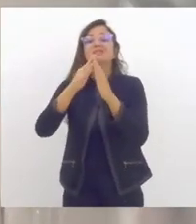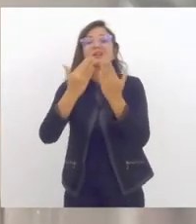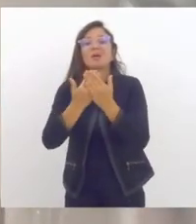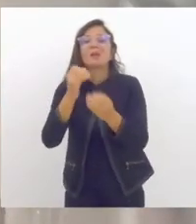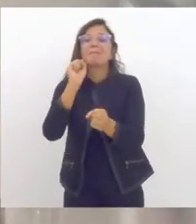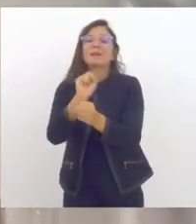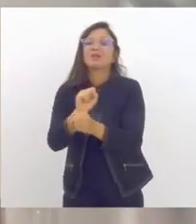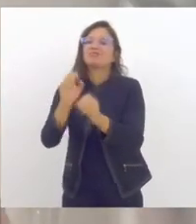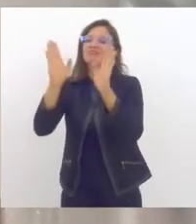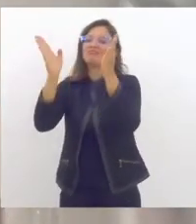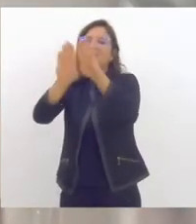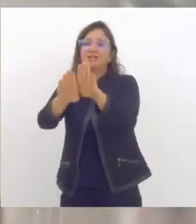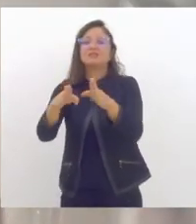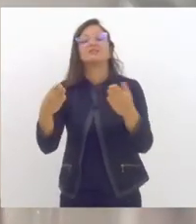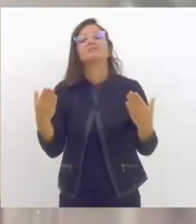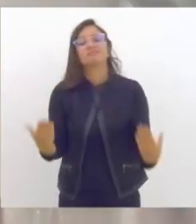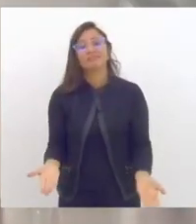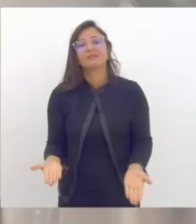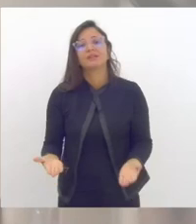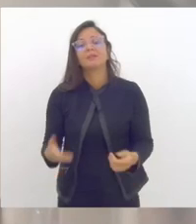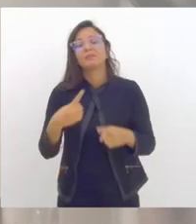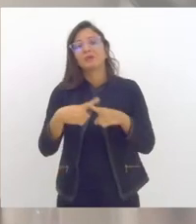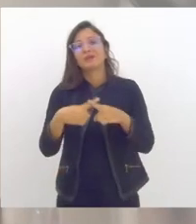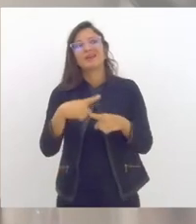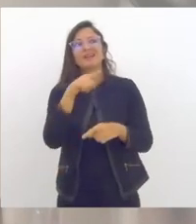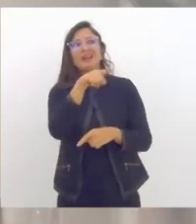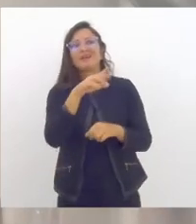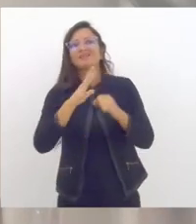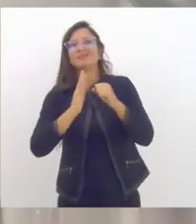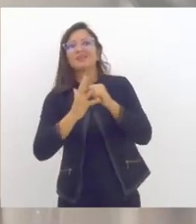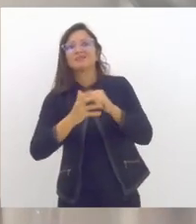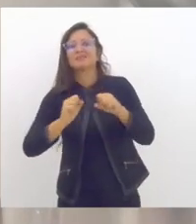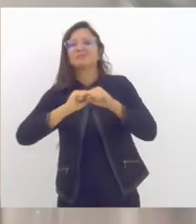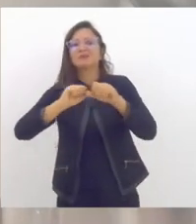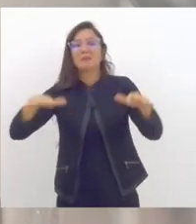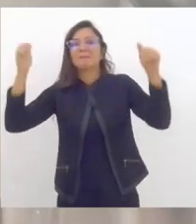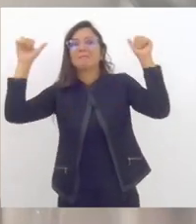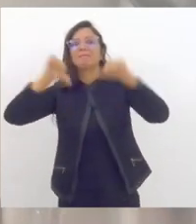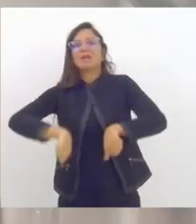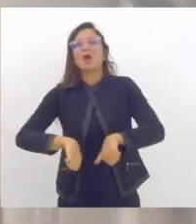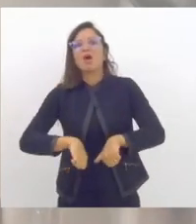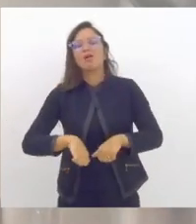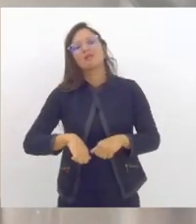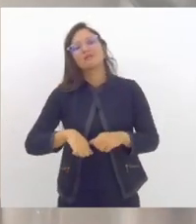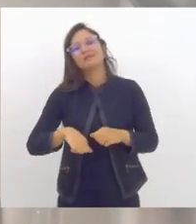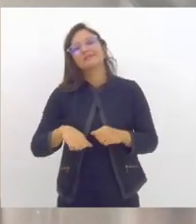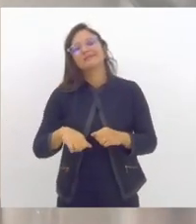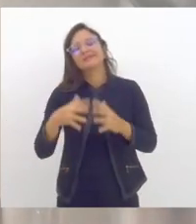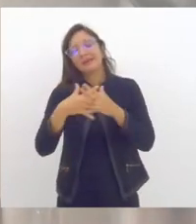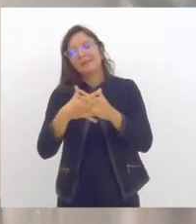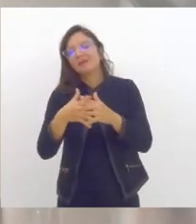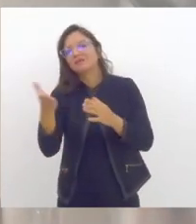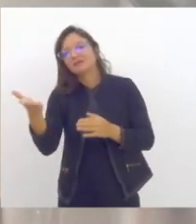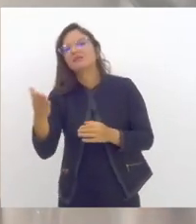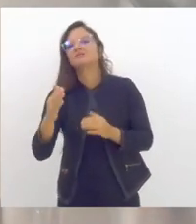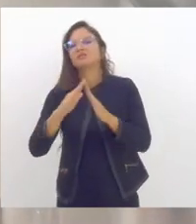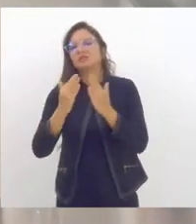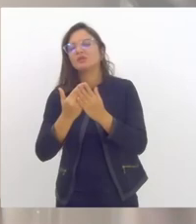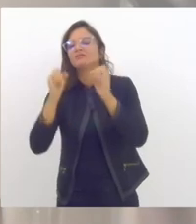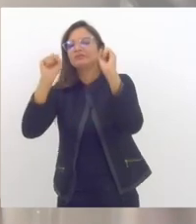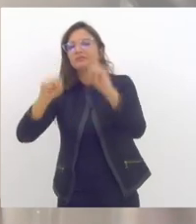fosse ainda pior do que foi. O estado do Rio de Janeiro em especial foi o estado brasileiro com a maior média